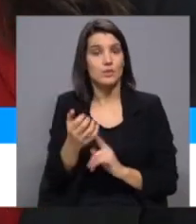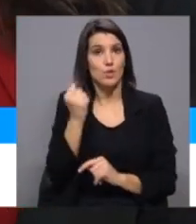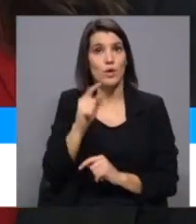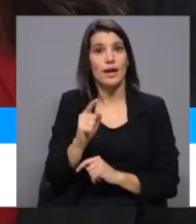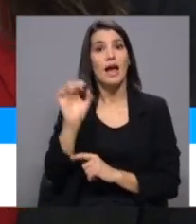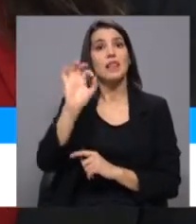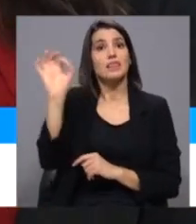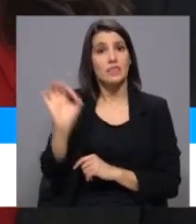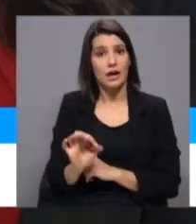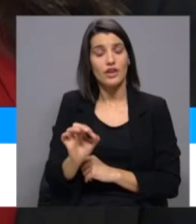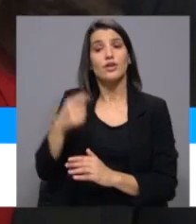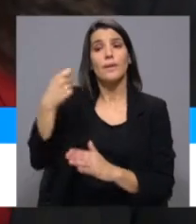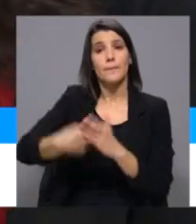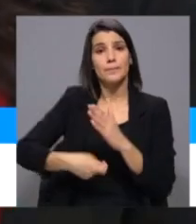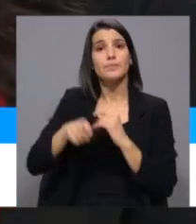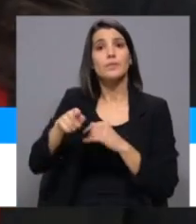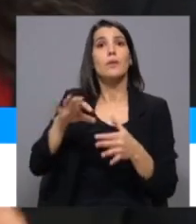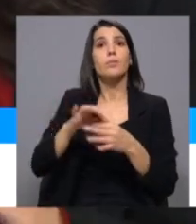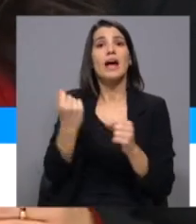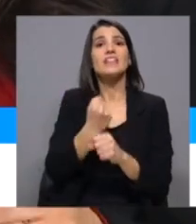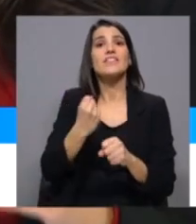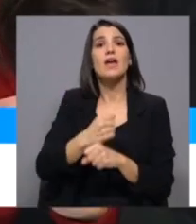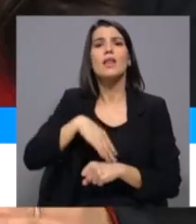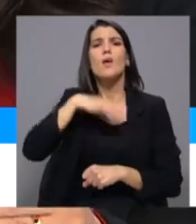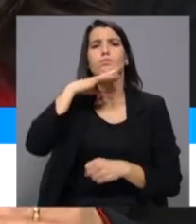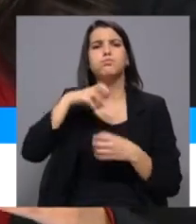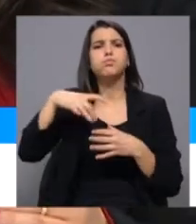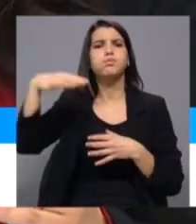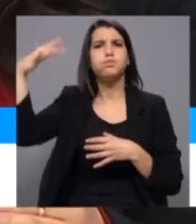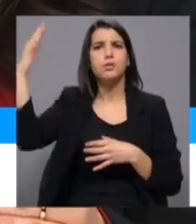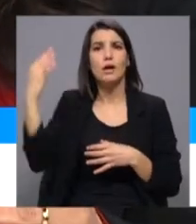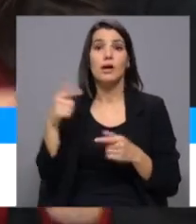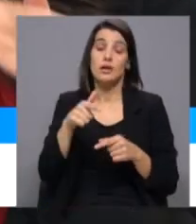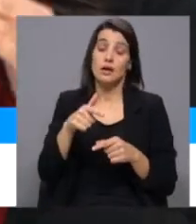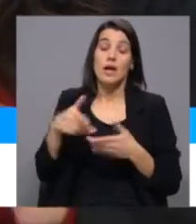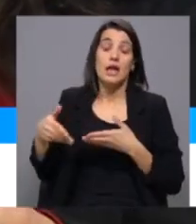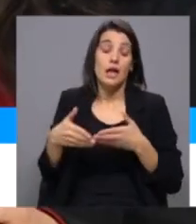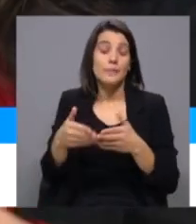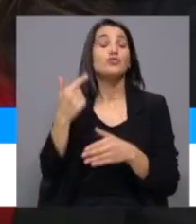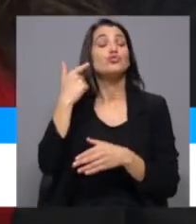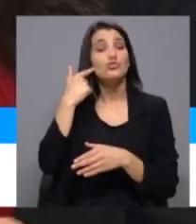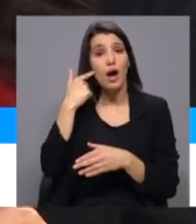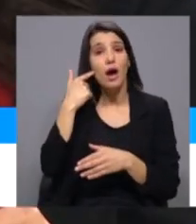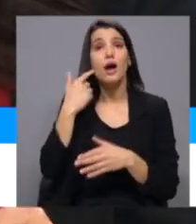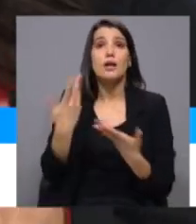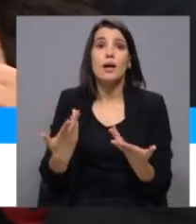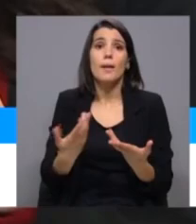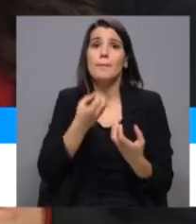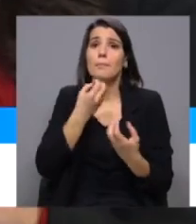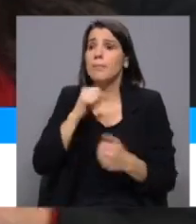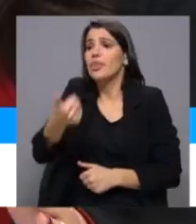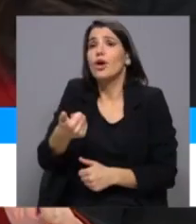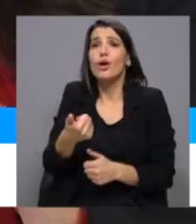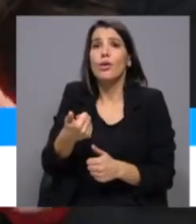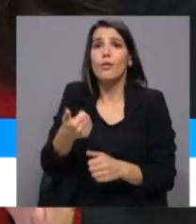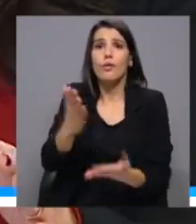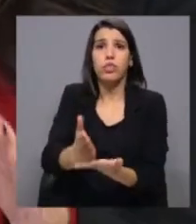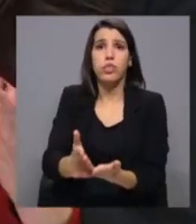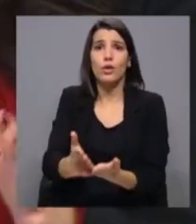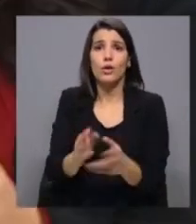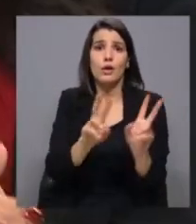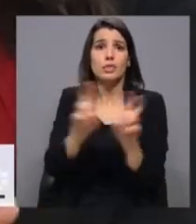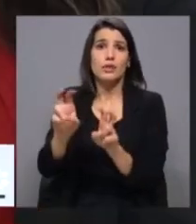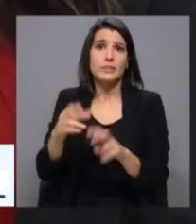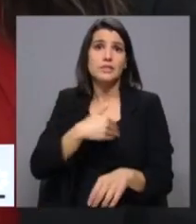taxação sobre as atividades poluentes. E portanto, há de facto aqui um caminho que já tinha sido feito, incluindo, e que se perdeu, nomeadamente, de ouvir, até porque está